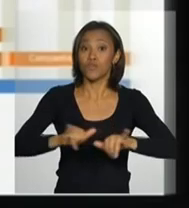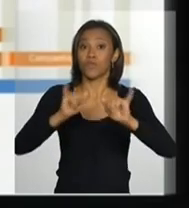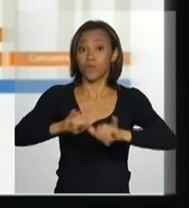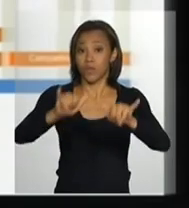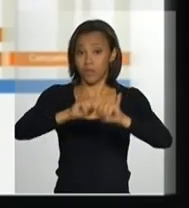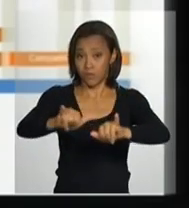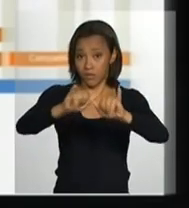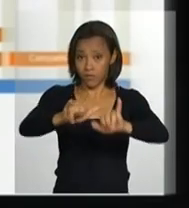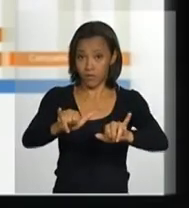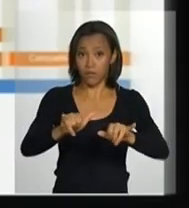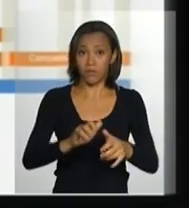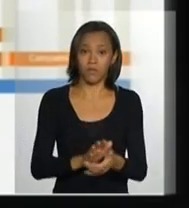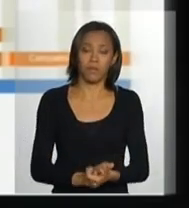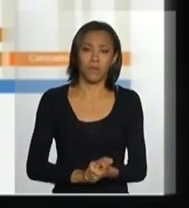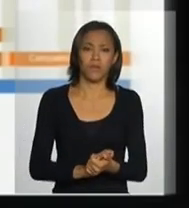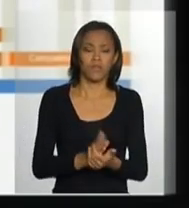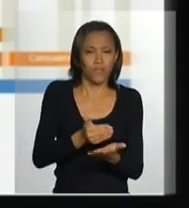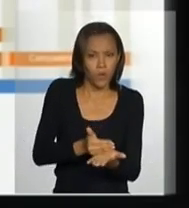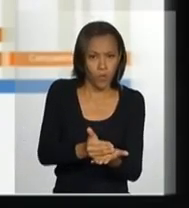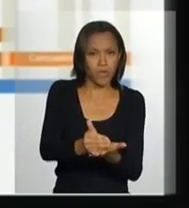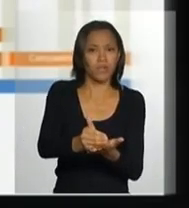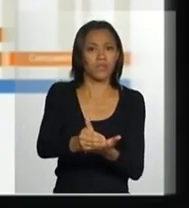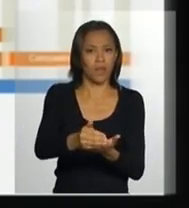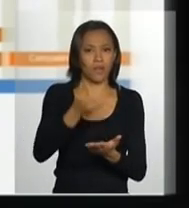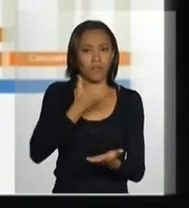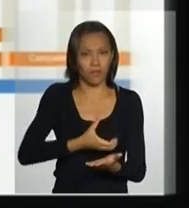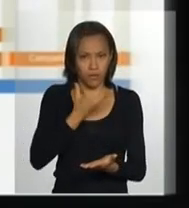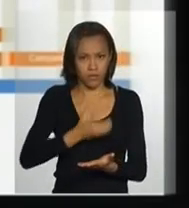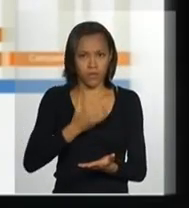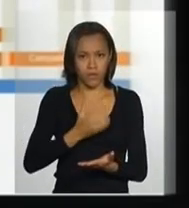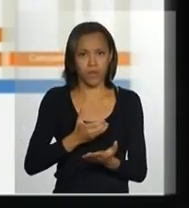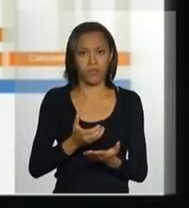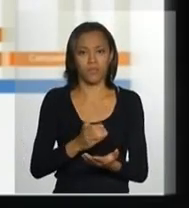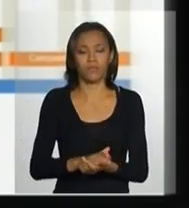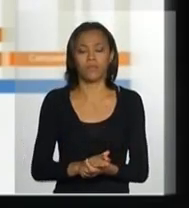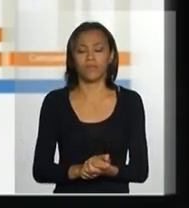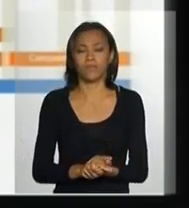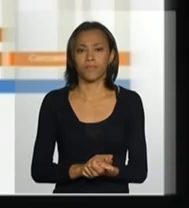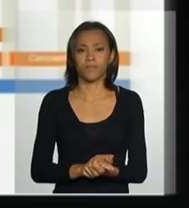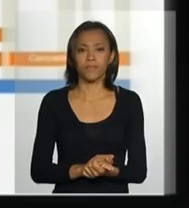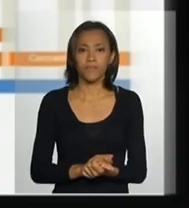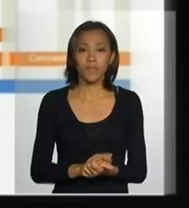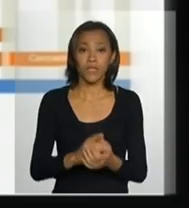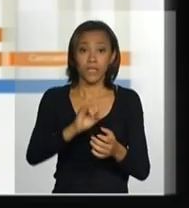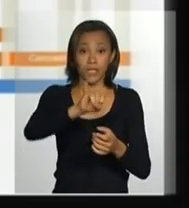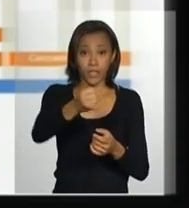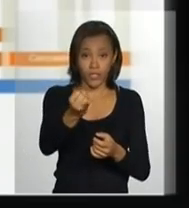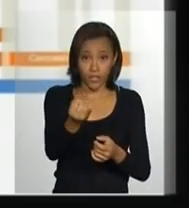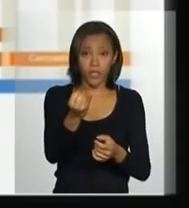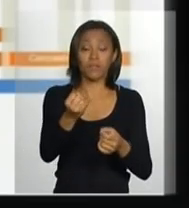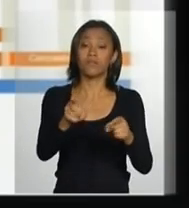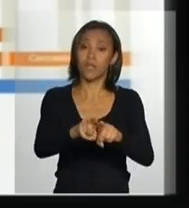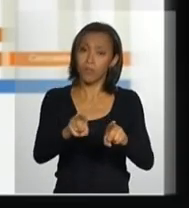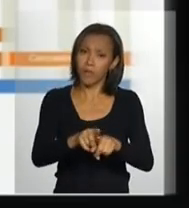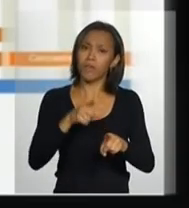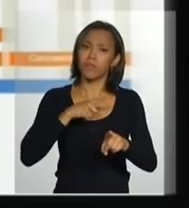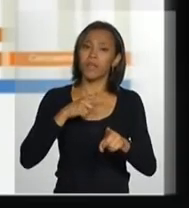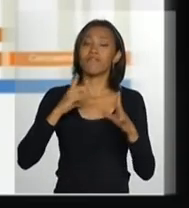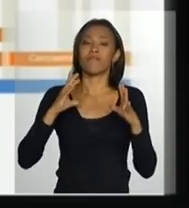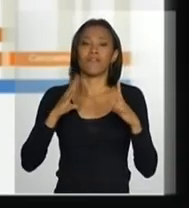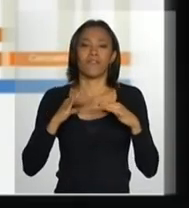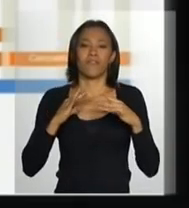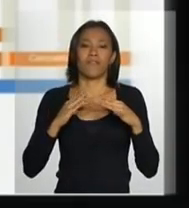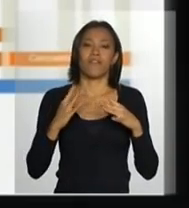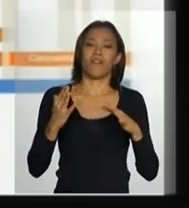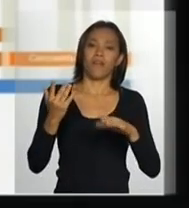partir de dezembro, a campanha de fim de ano. Em janeiro, nós teremos campanha de férias